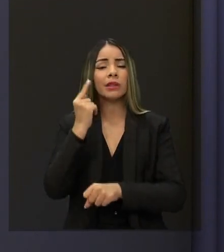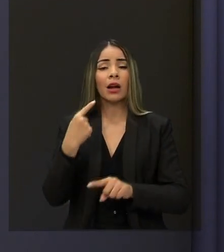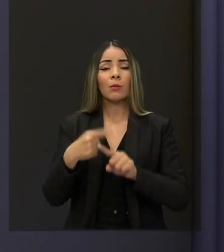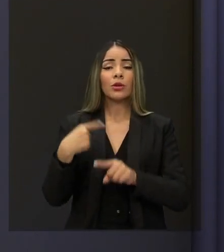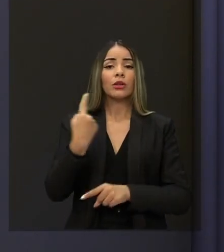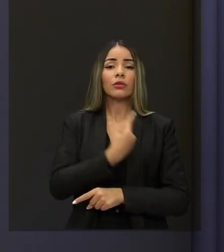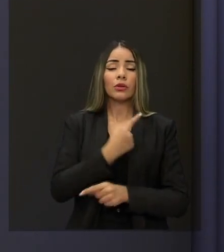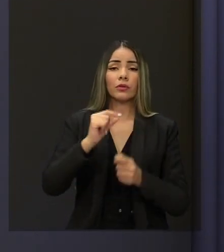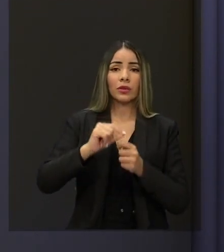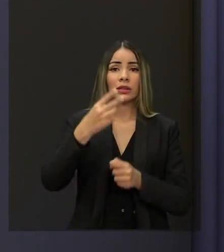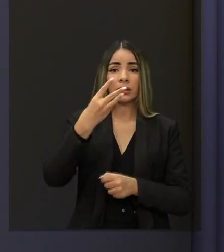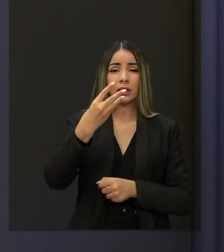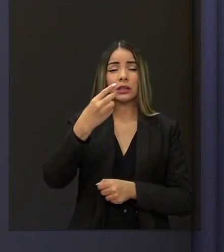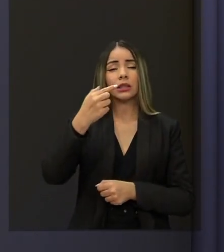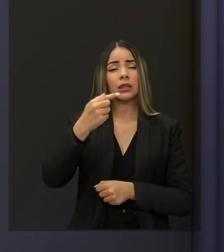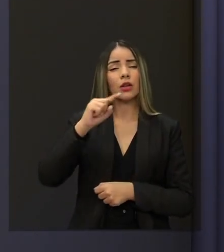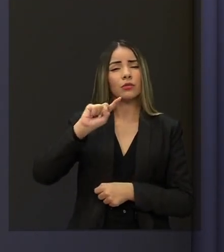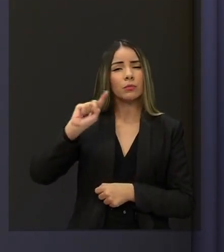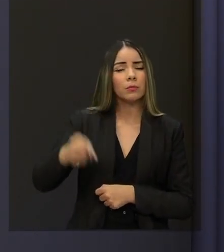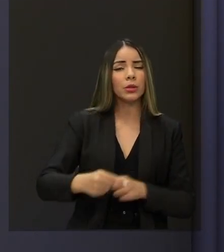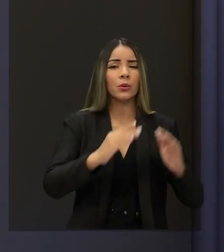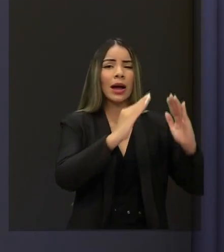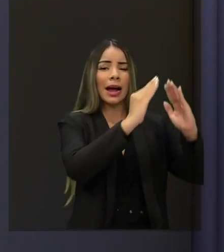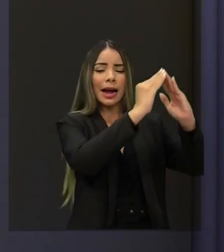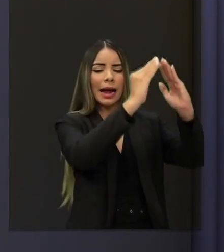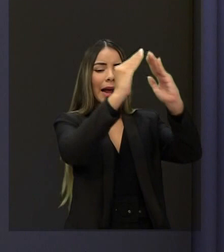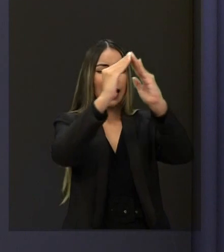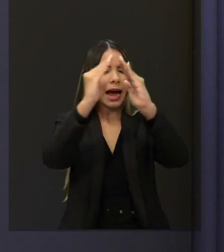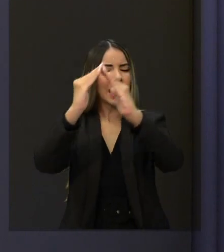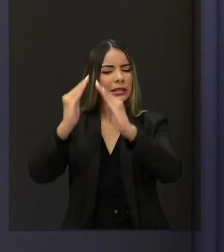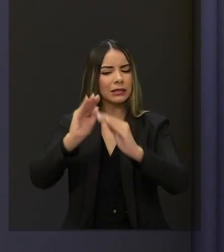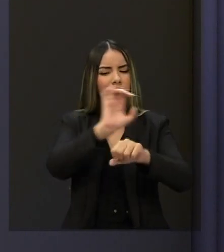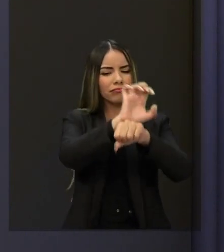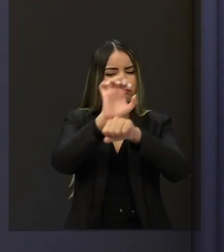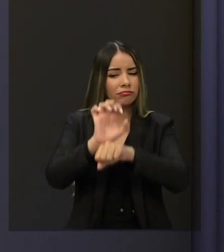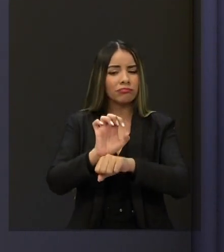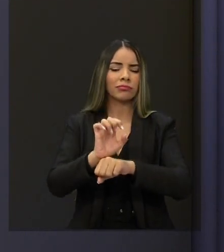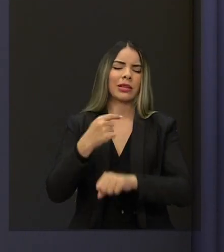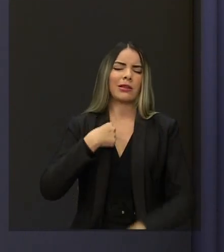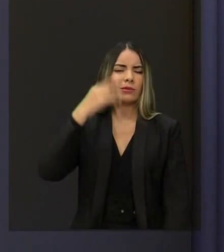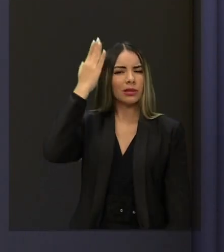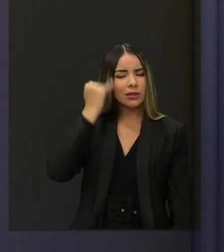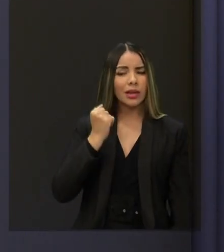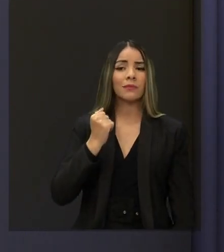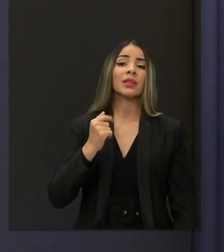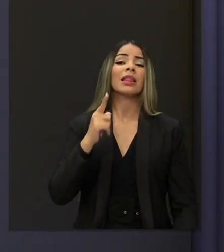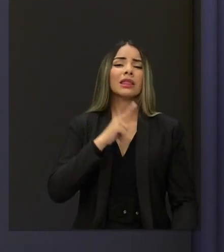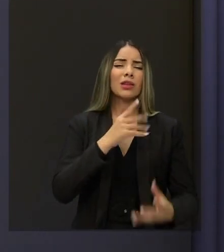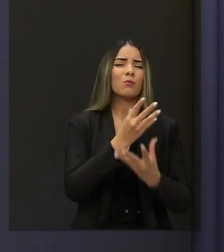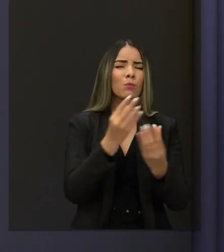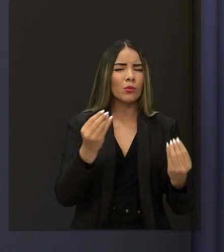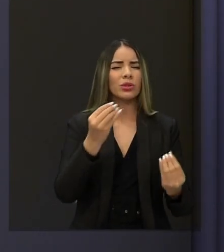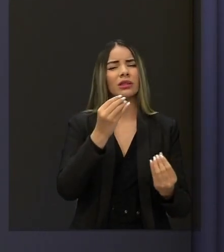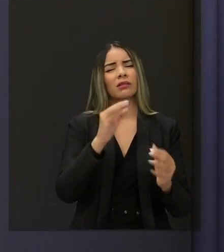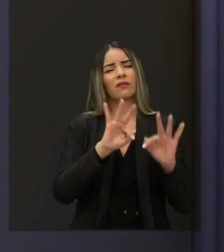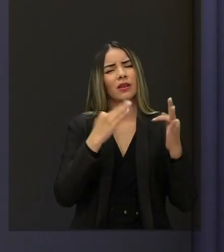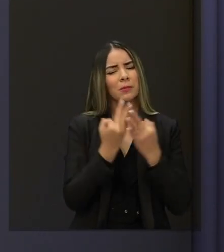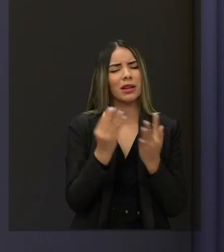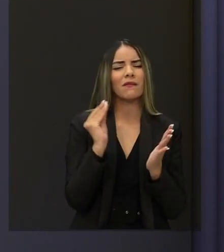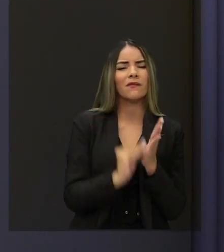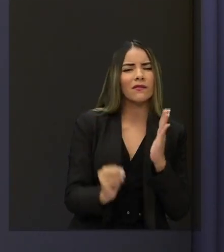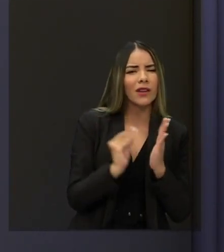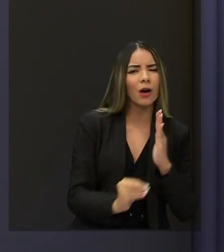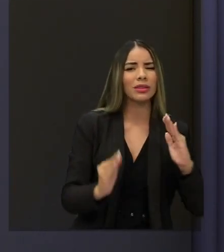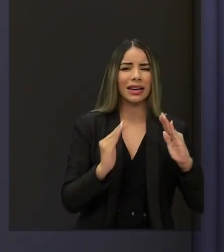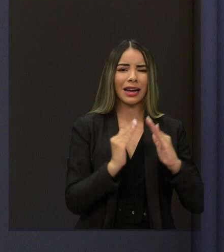habitacionais. Por isso que eu sei que dá para fazer 40 mil, porque eu sei que ainda tem muita família sem casa para morar, porque tem muita gente